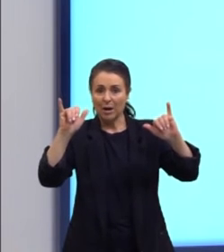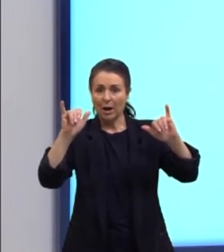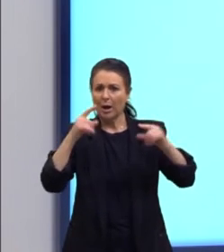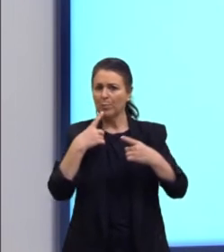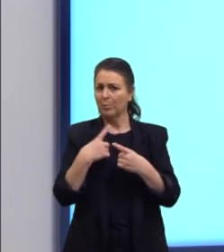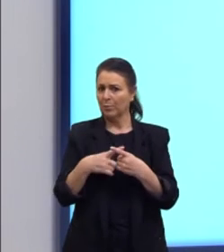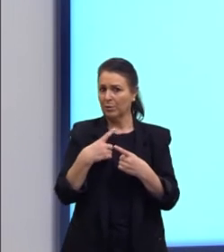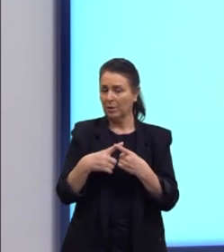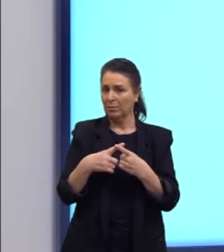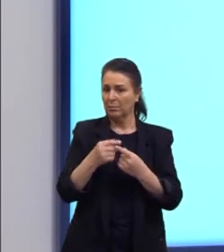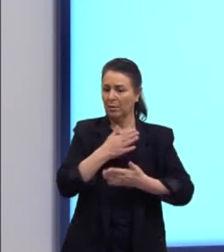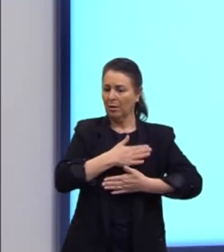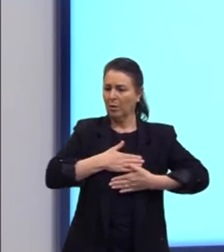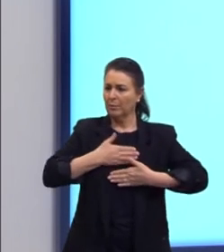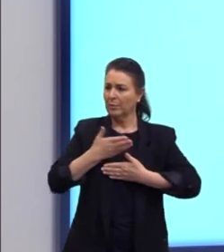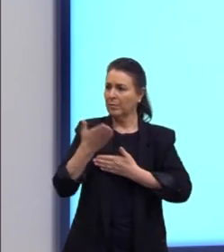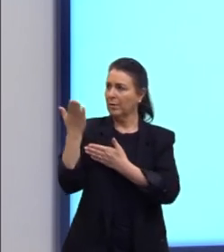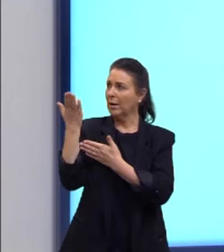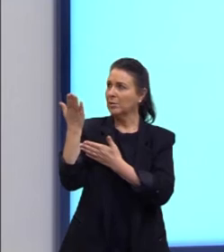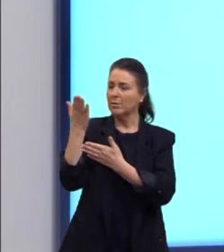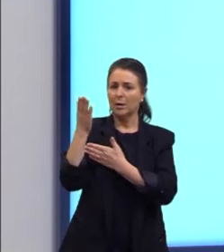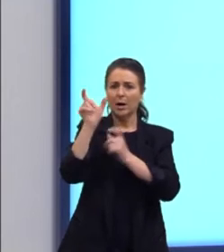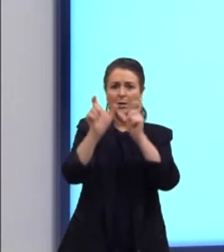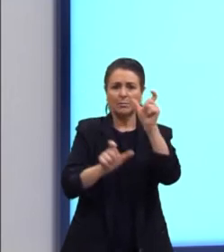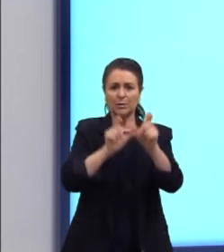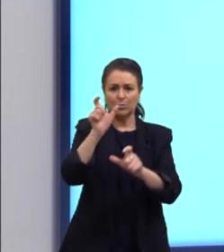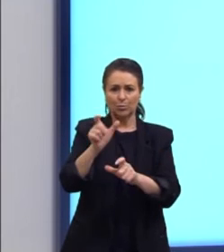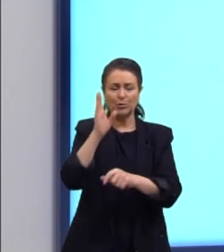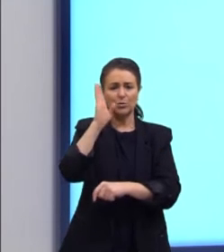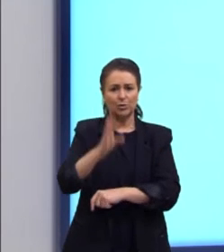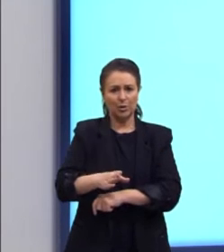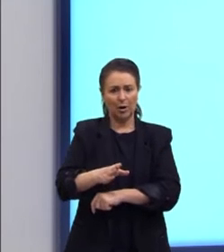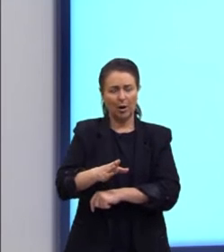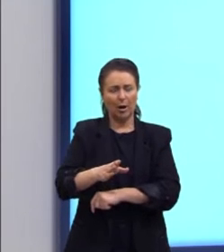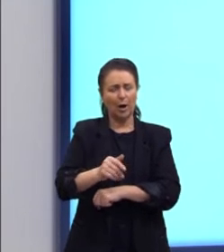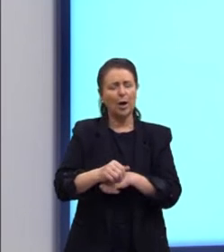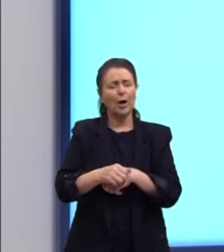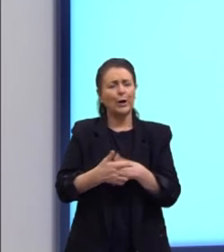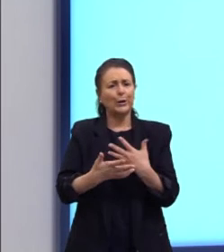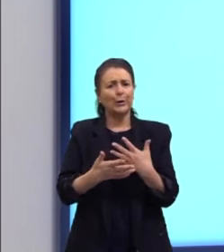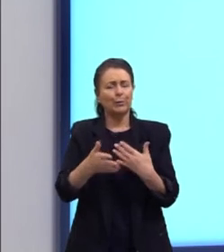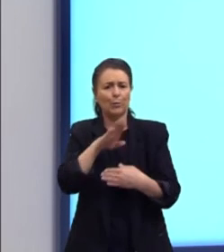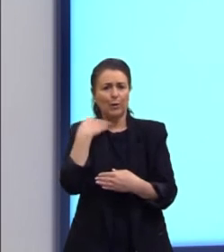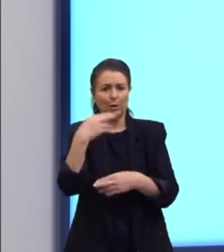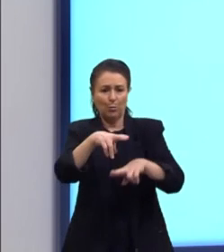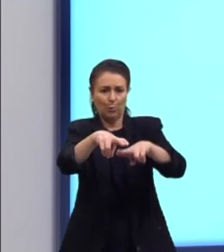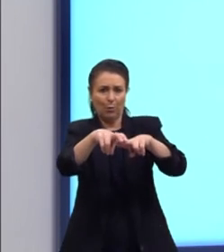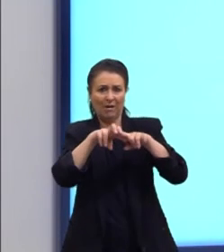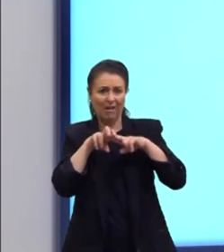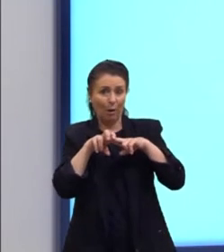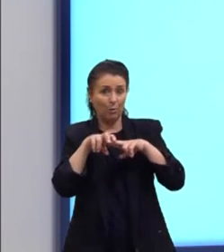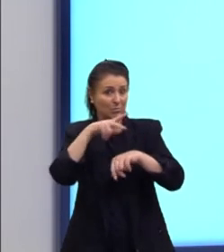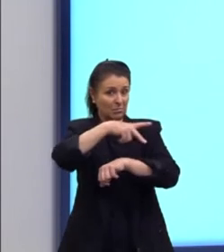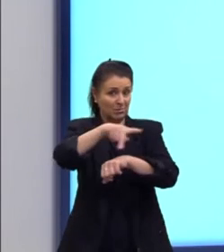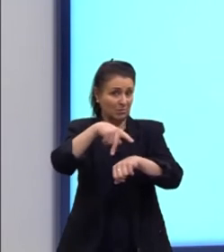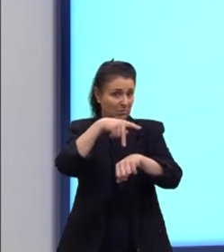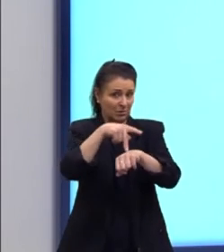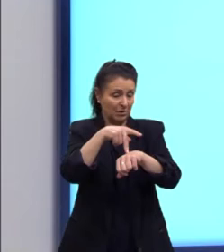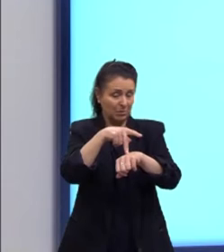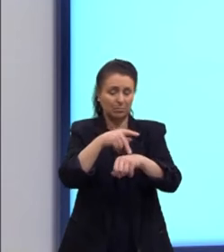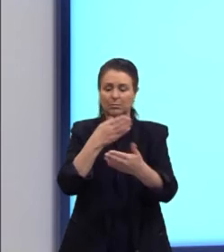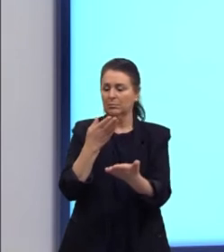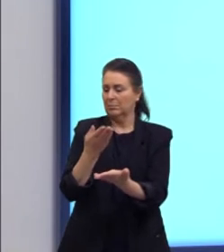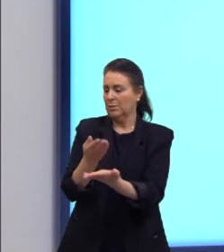A homenagem prestada às pessoas que morreram pela glória do país? Não, nada é comentado sobre isso ali. Aos